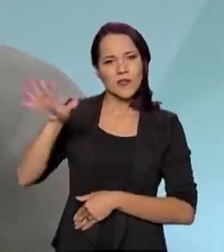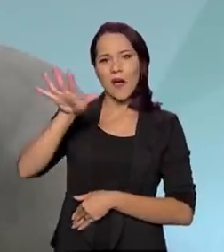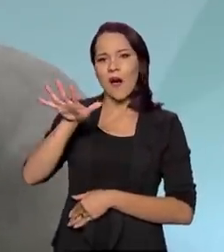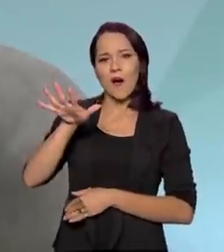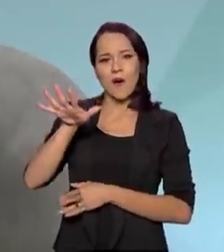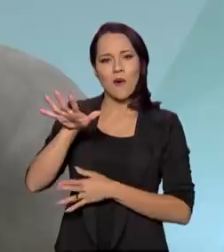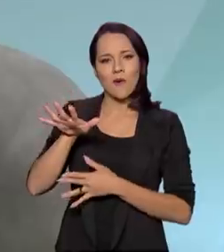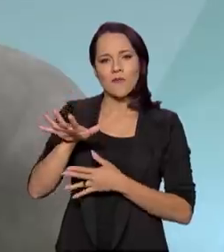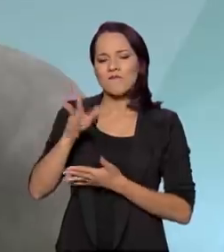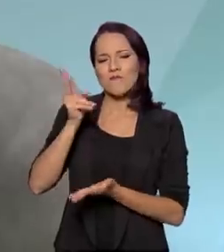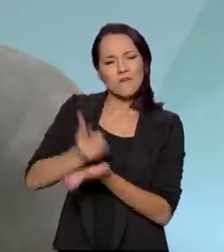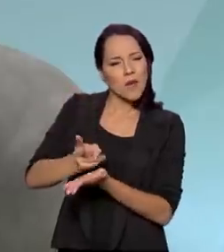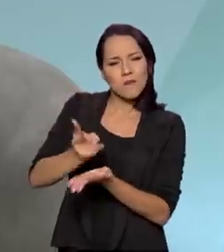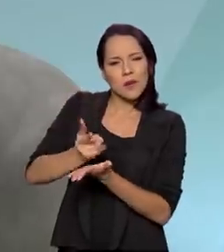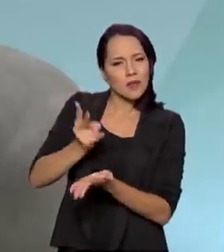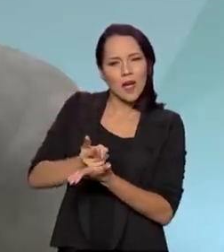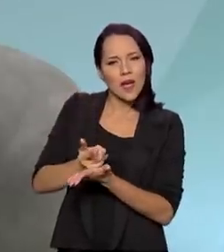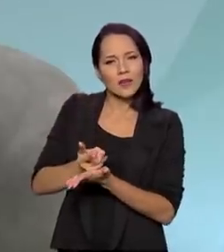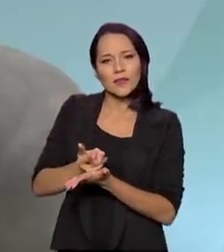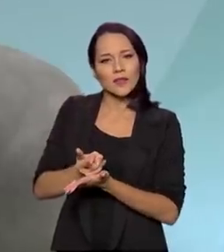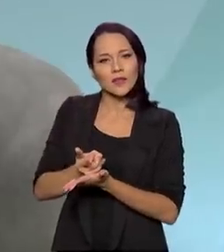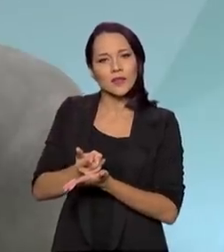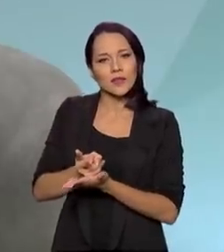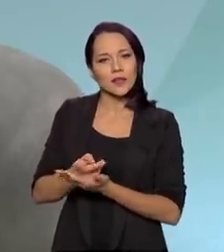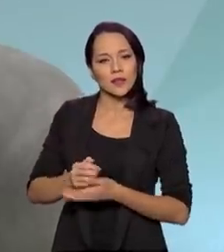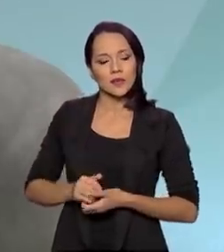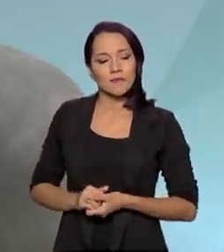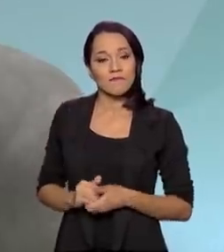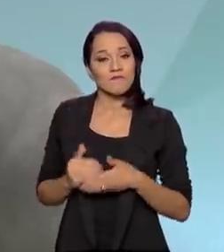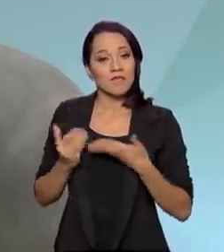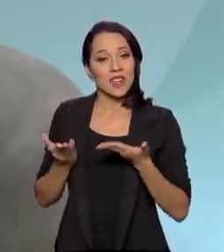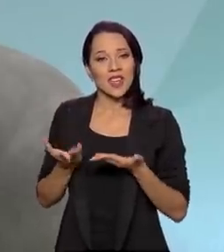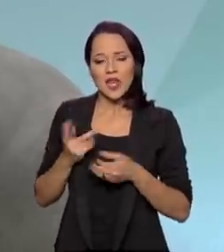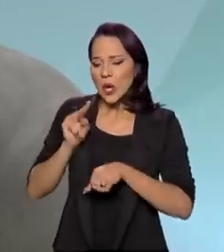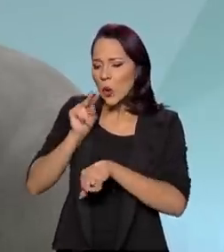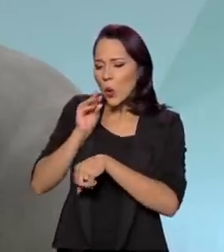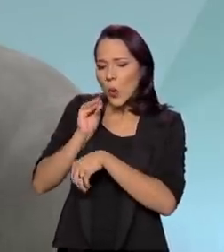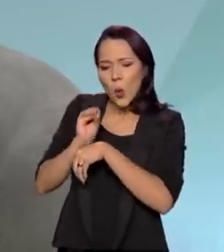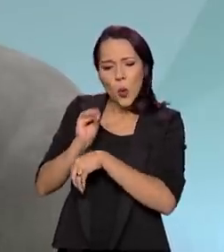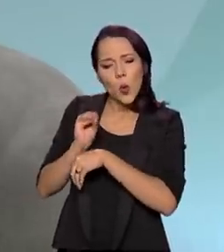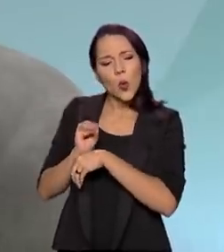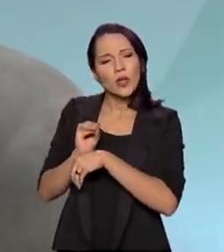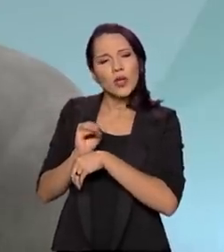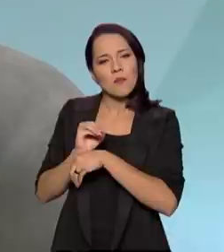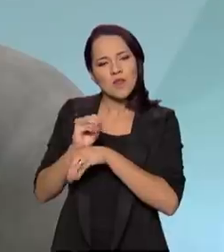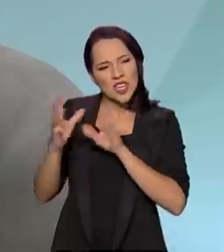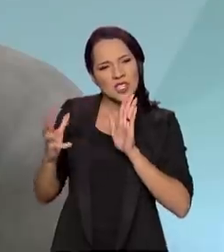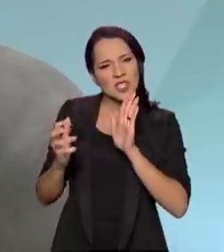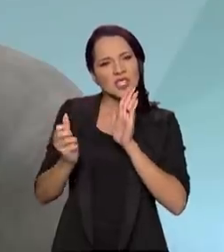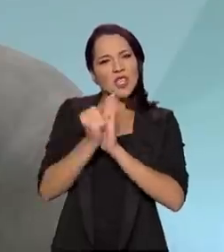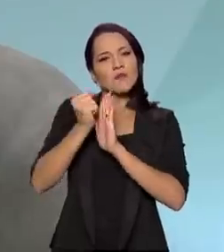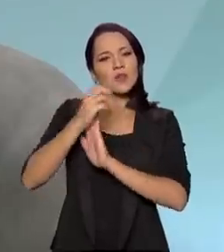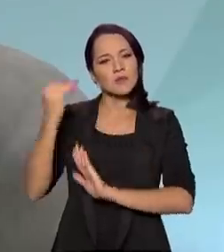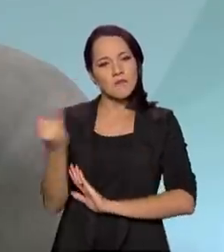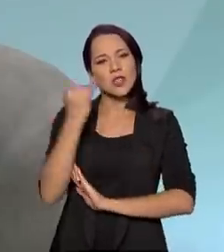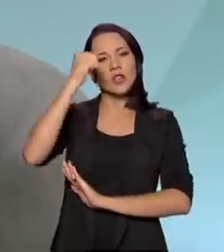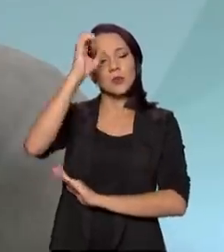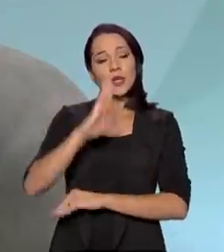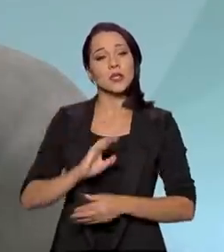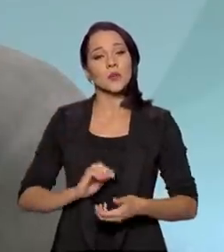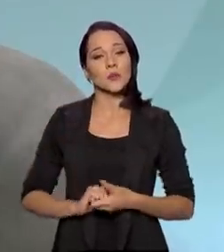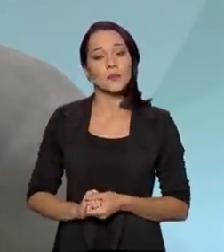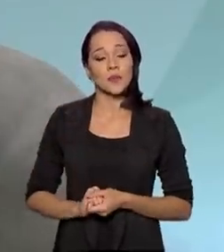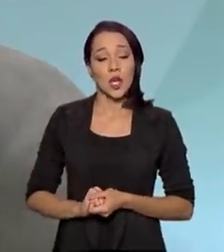permanente e que zela por esses símbolos nacionais. O